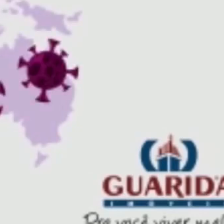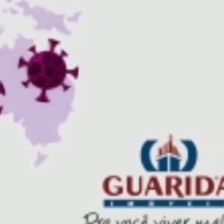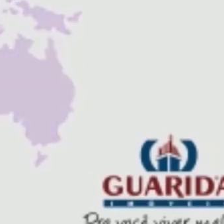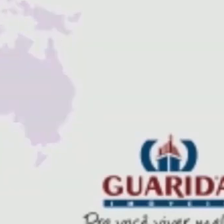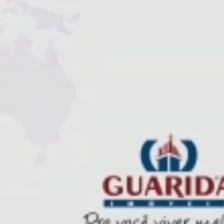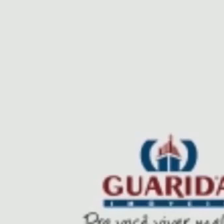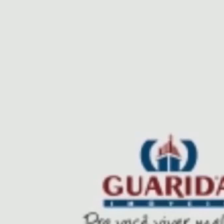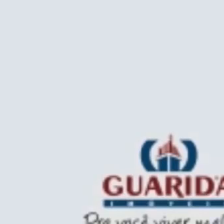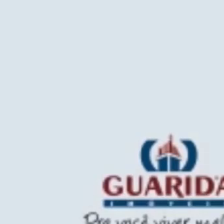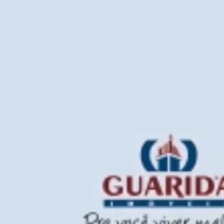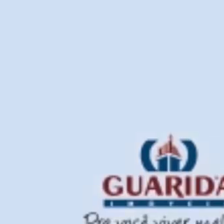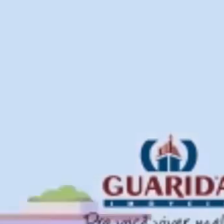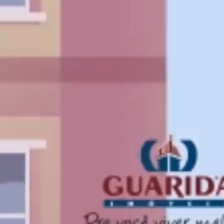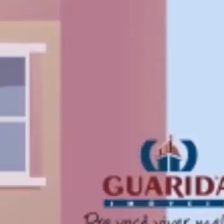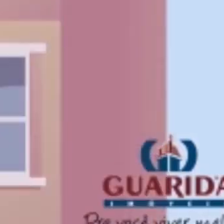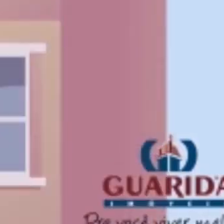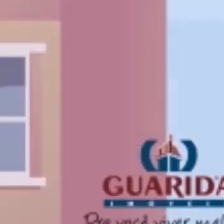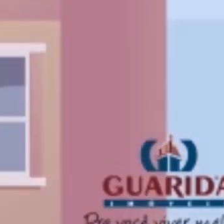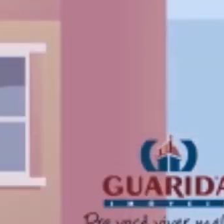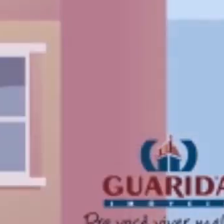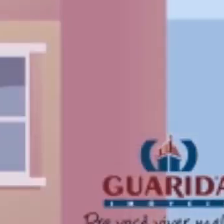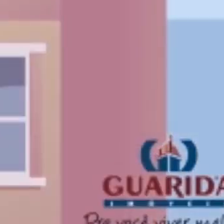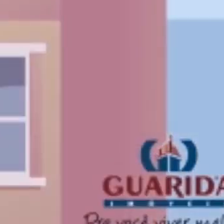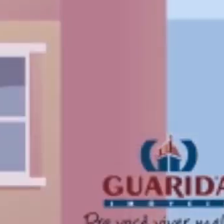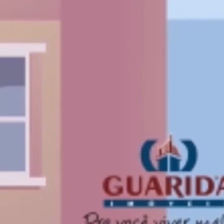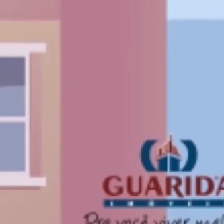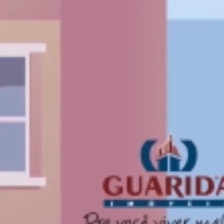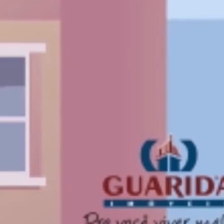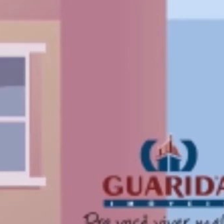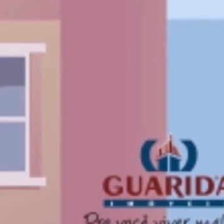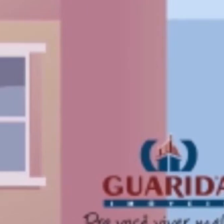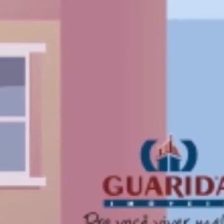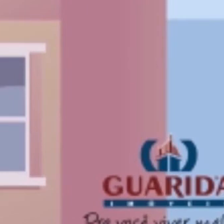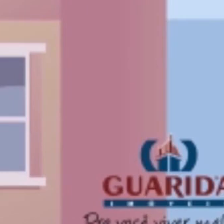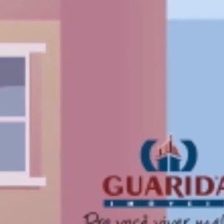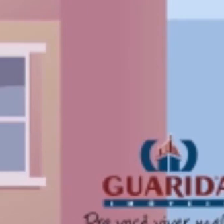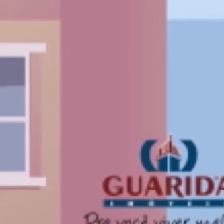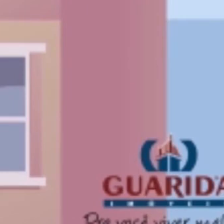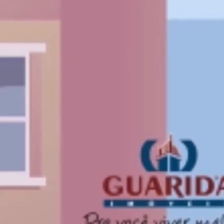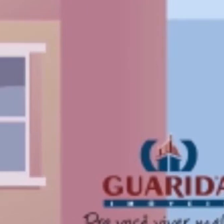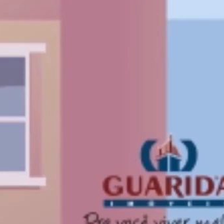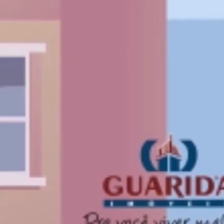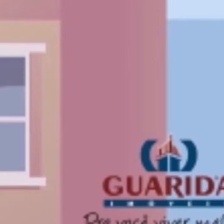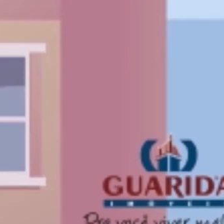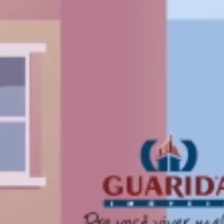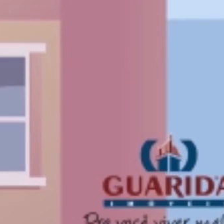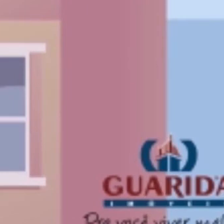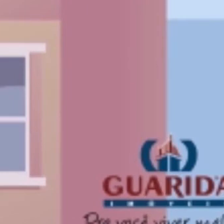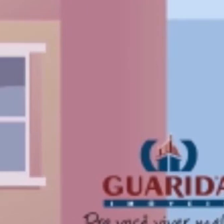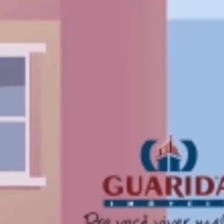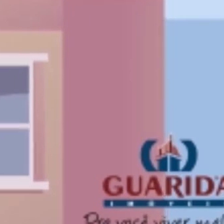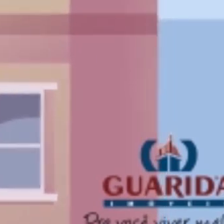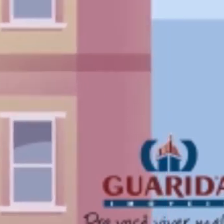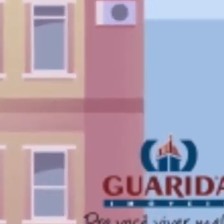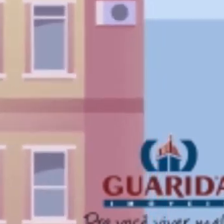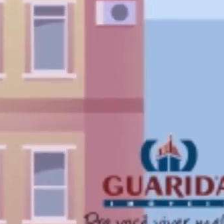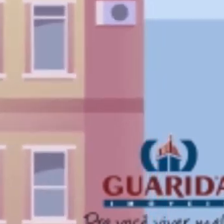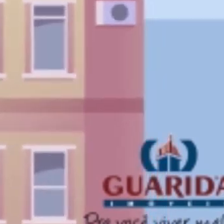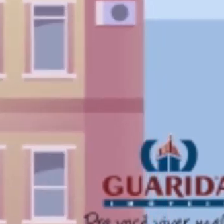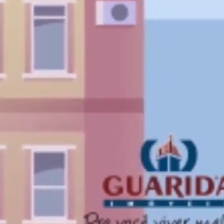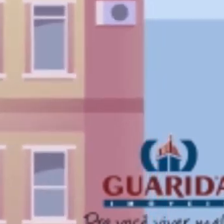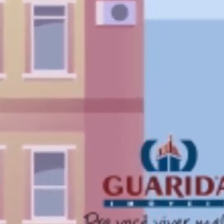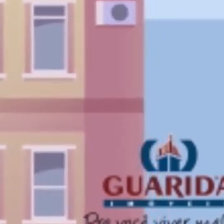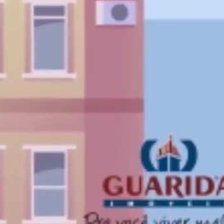Temos alguns recursos Para levar aquele imóvel Tão sonhado Até você Que está se prevenindo E aderiu ao isolamento social Você pode